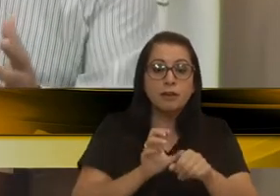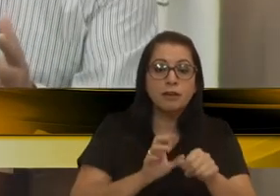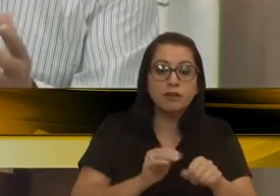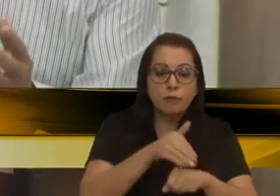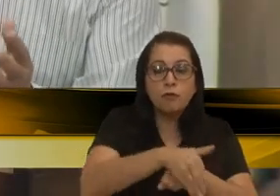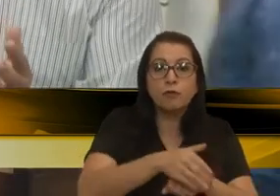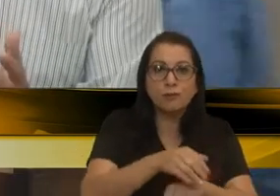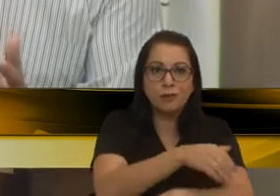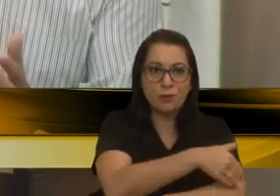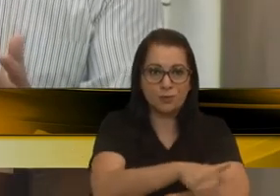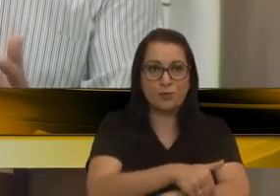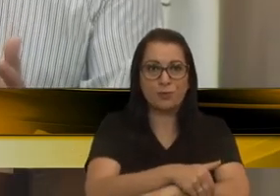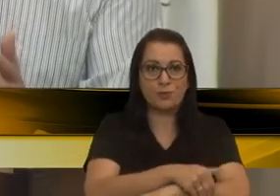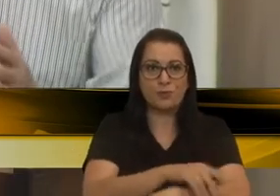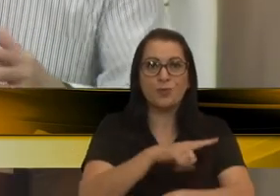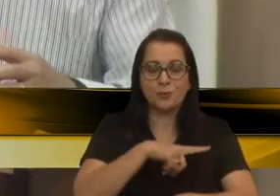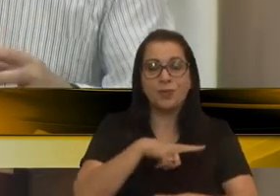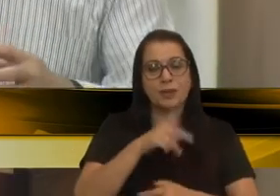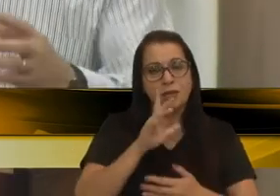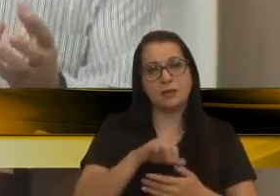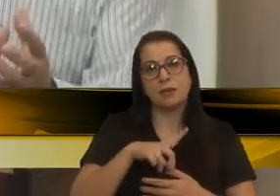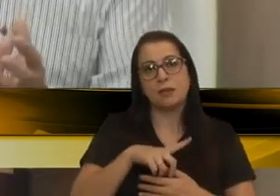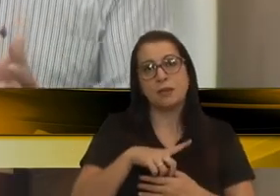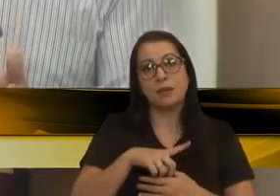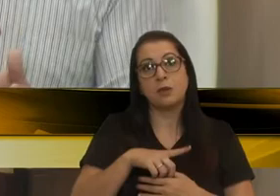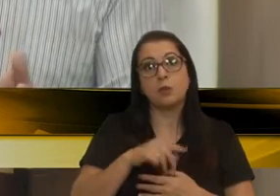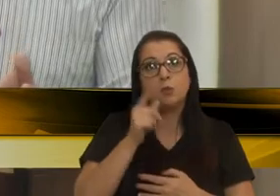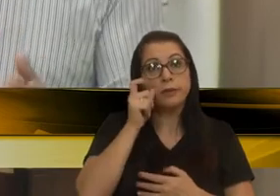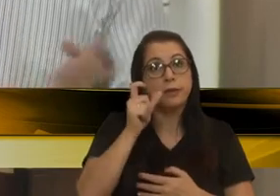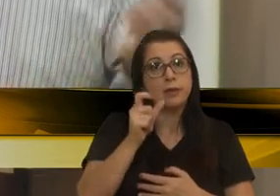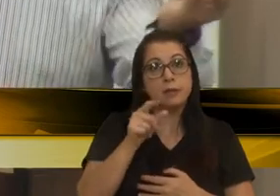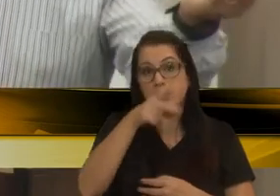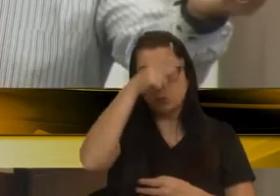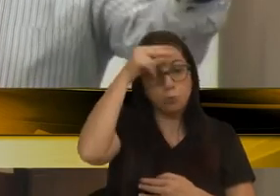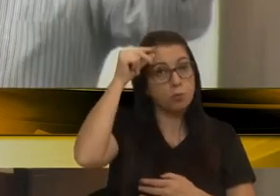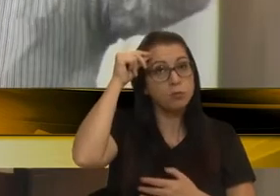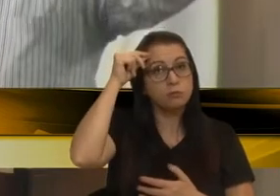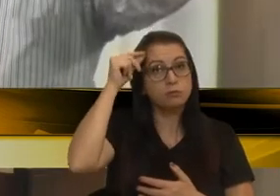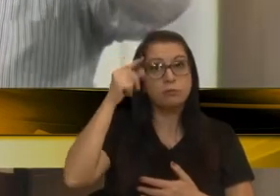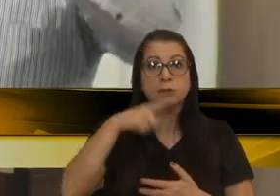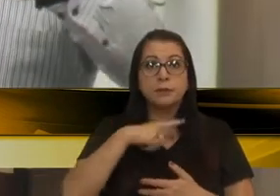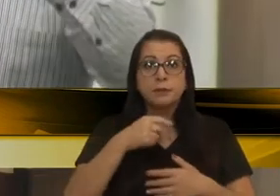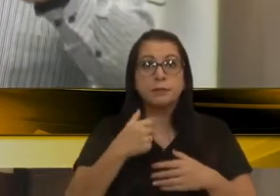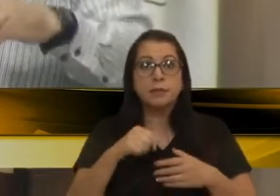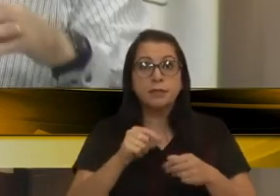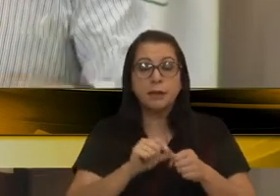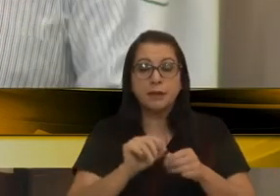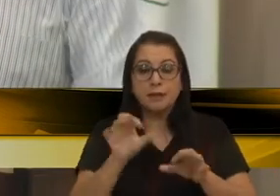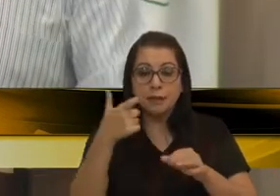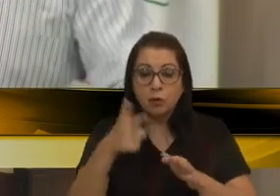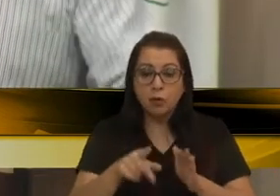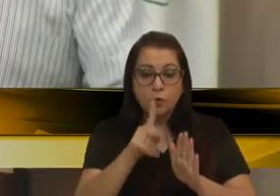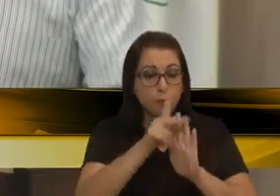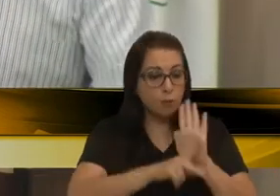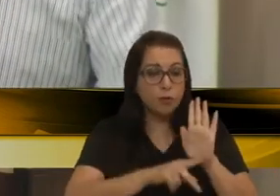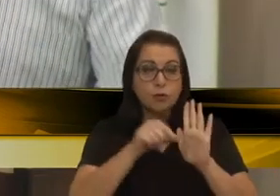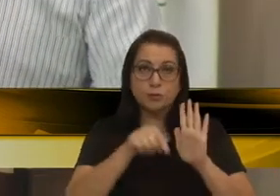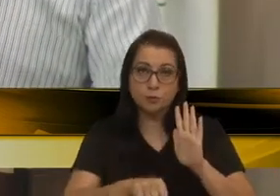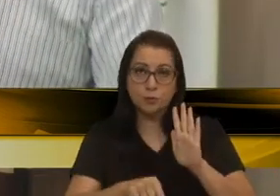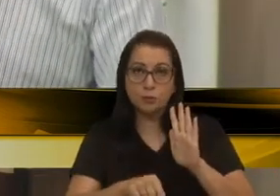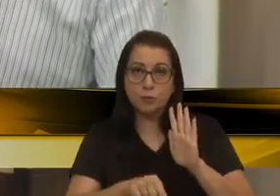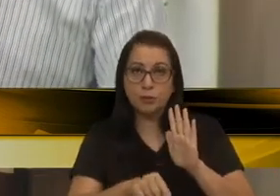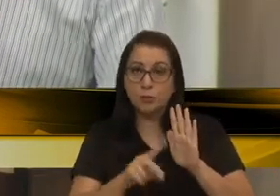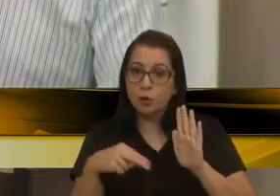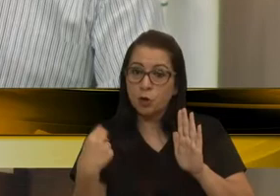Então tem que prevalecer, enfim, o interesse público. Se precisar aportar um novo projeto aqui, para que